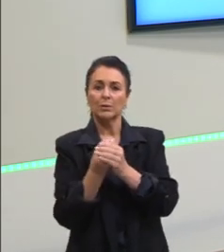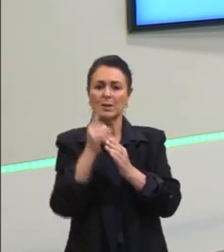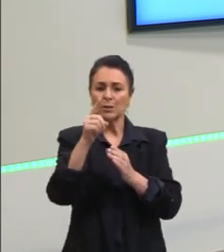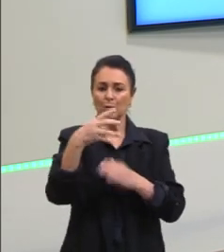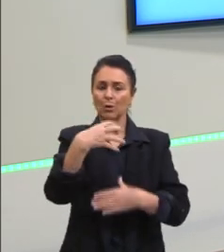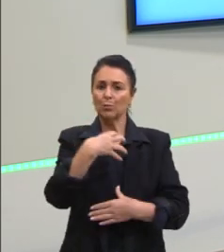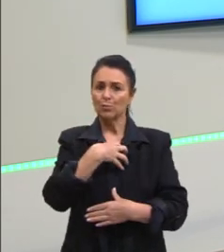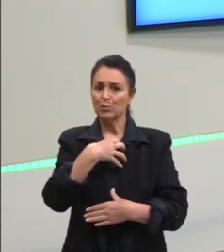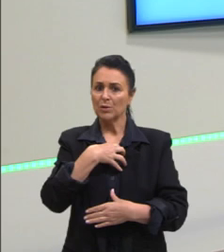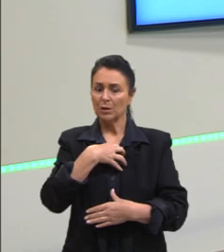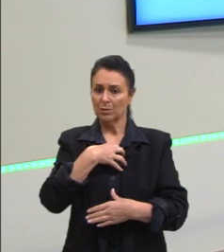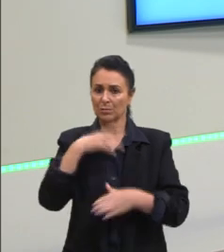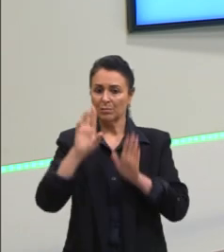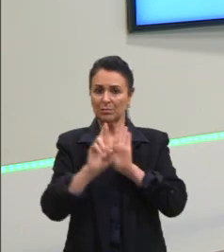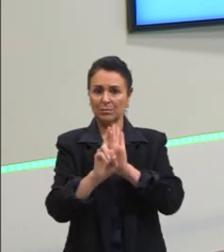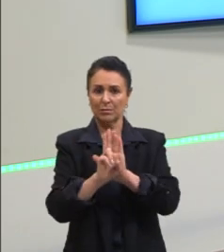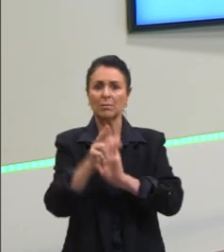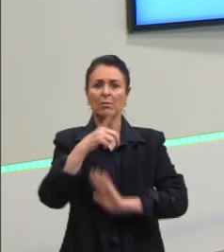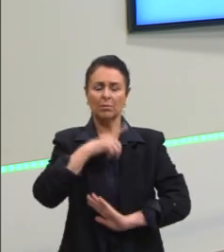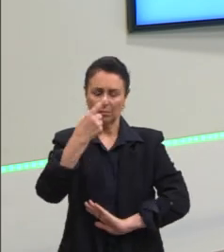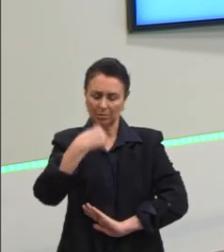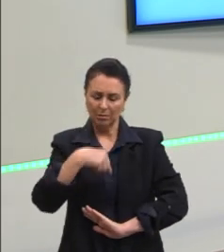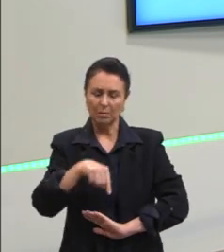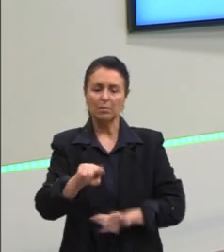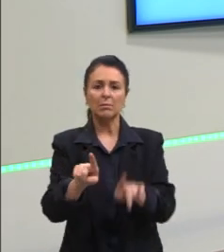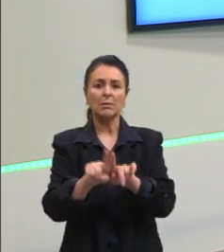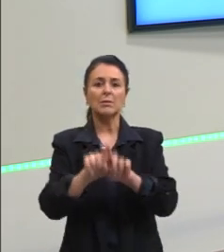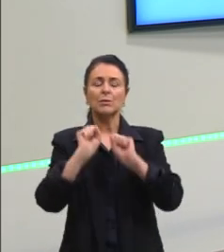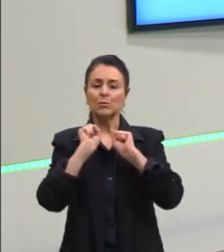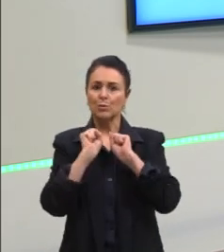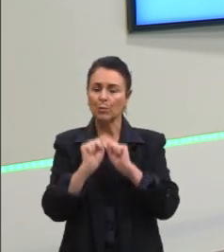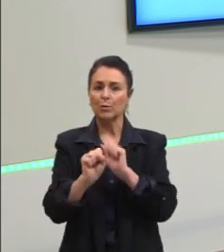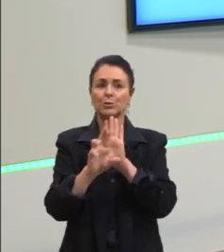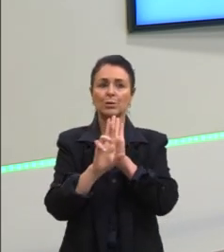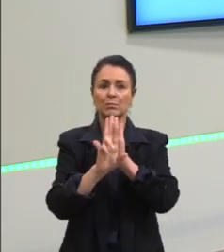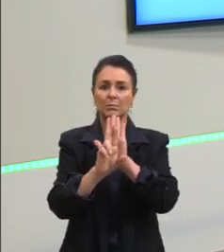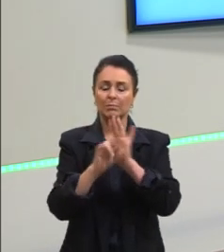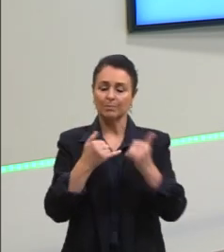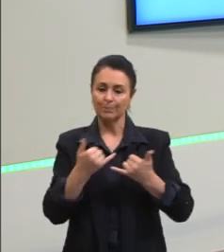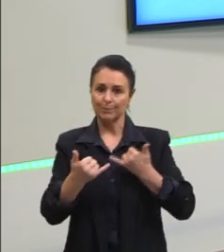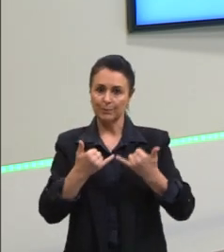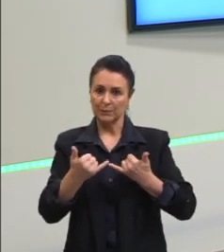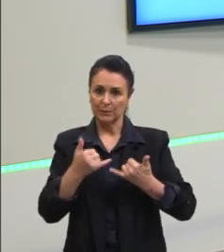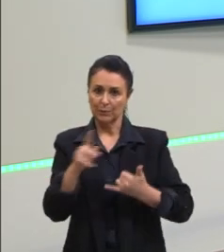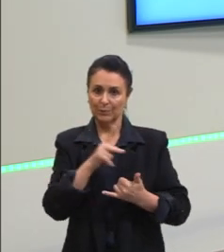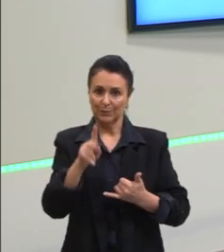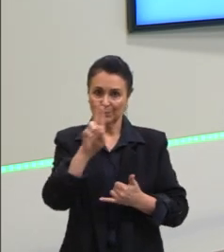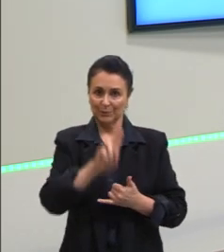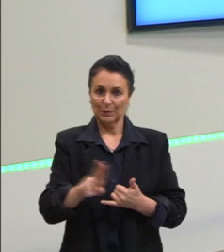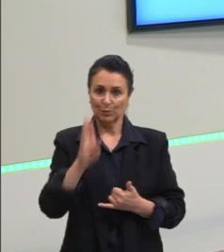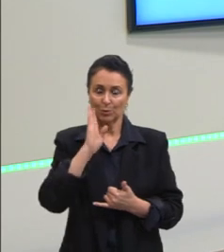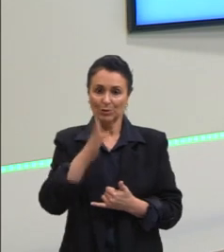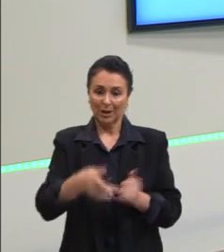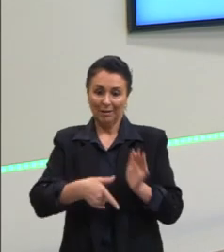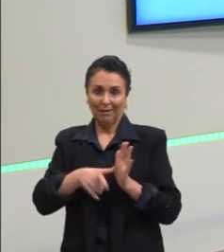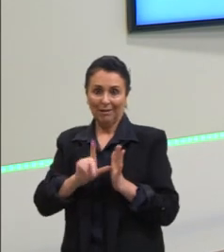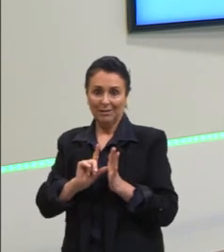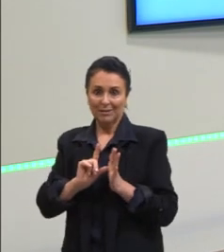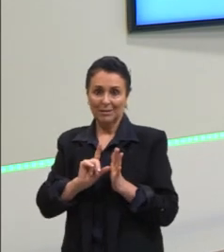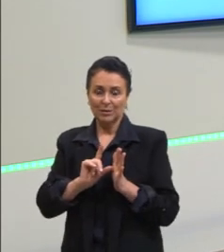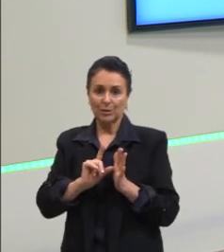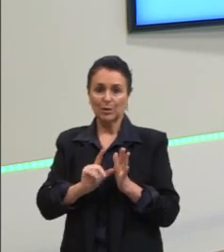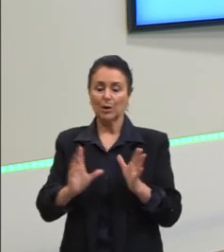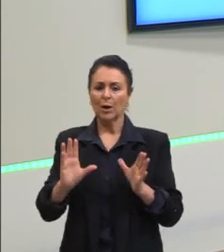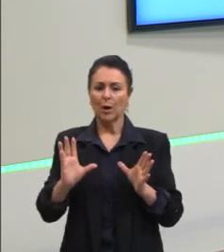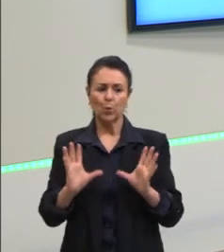forma de representação, existem outras. Então, a gente pode representar, por exemplo, o exemplo que eu dei agora há pouco sobre